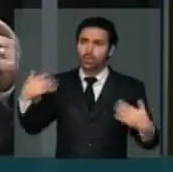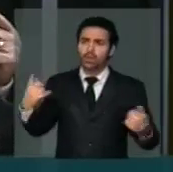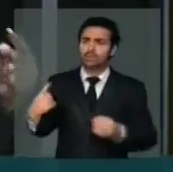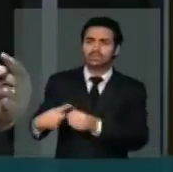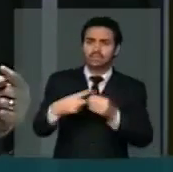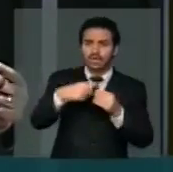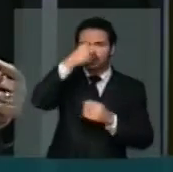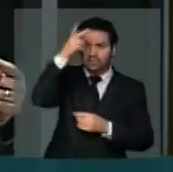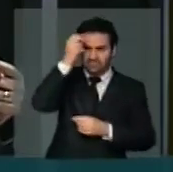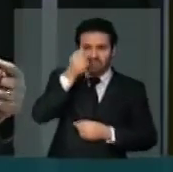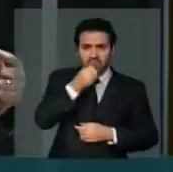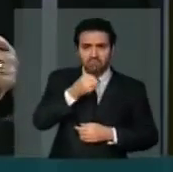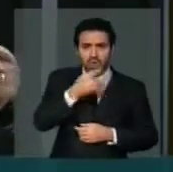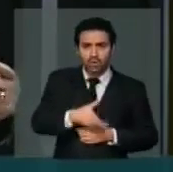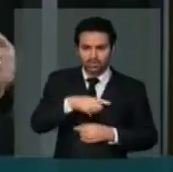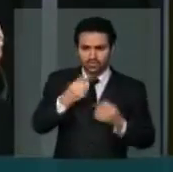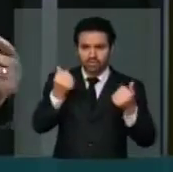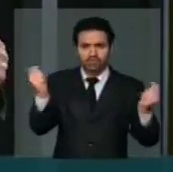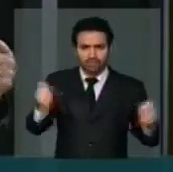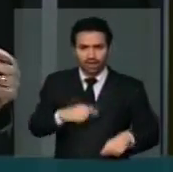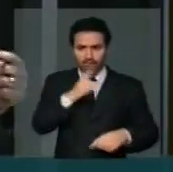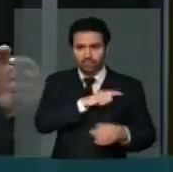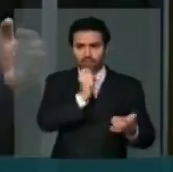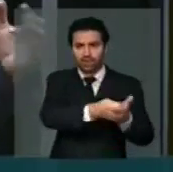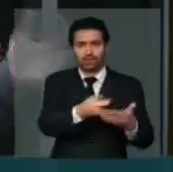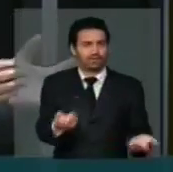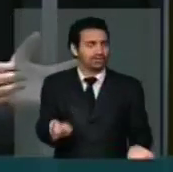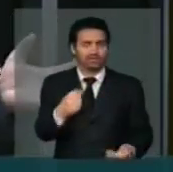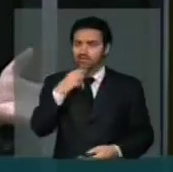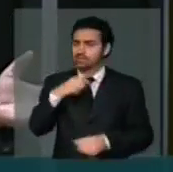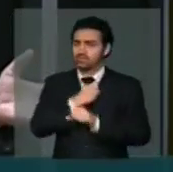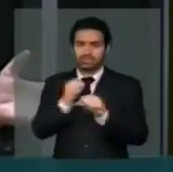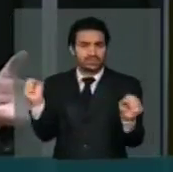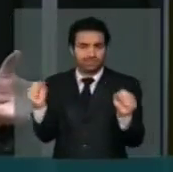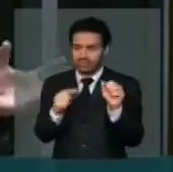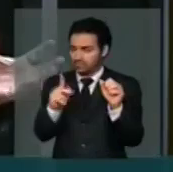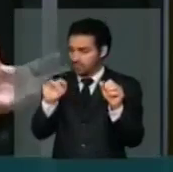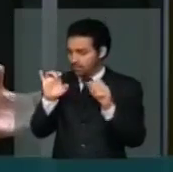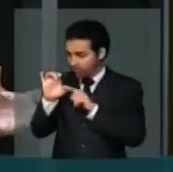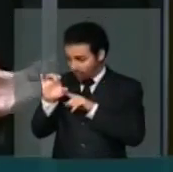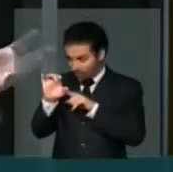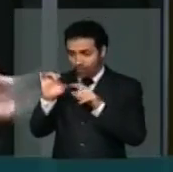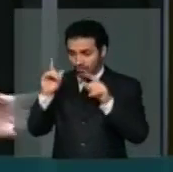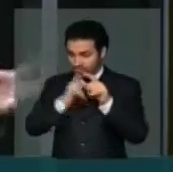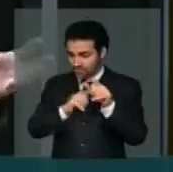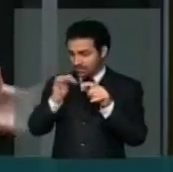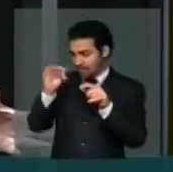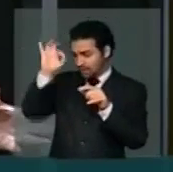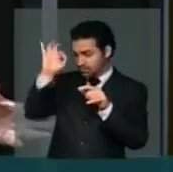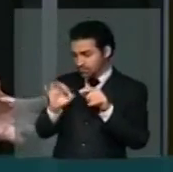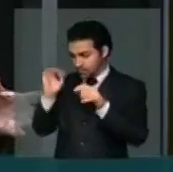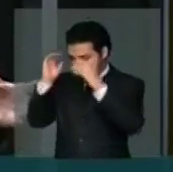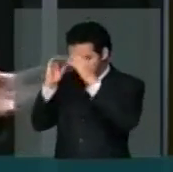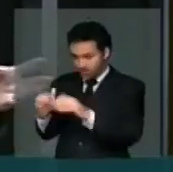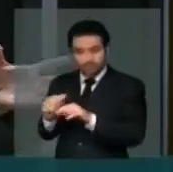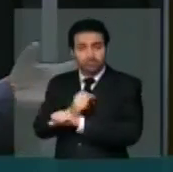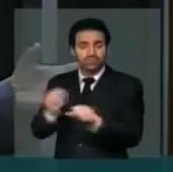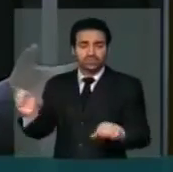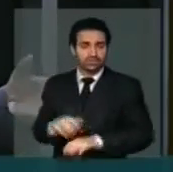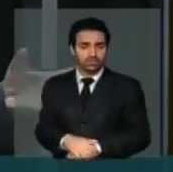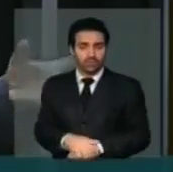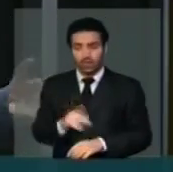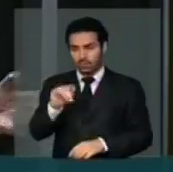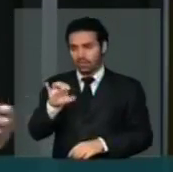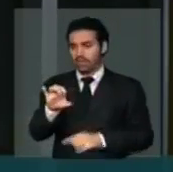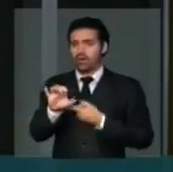prefeito no Brasil que tenha condições de cumprir 10% do que o plano está dizendo. Então, nós estamos criando um plano muito bonito, mas não estamos